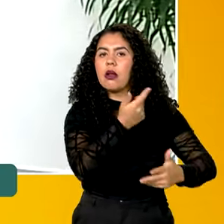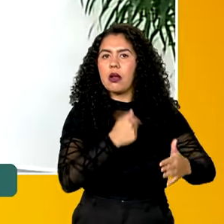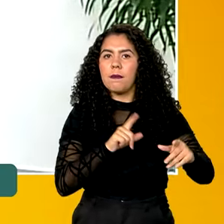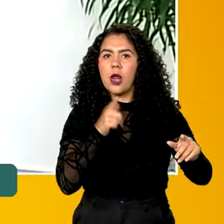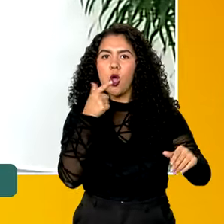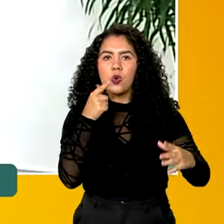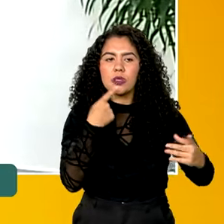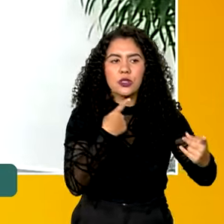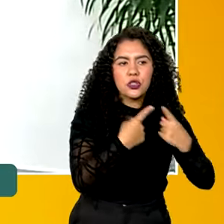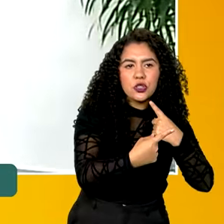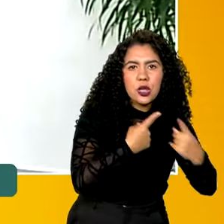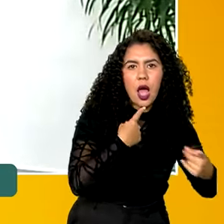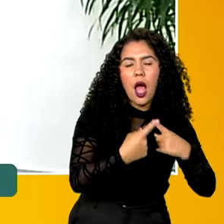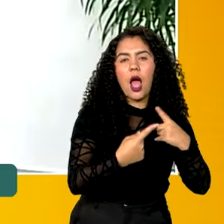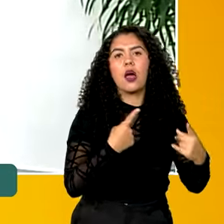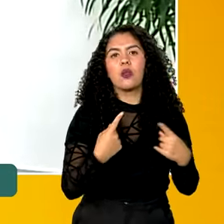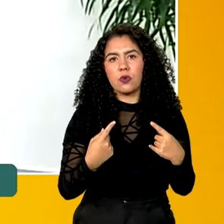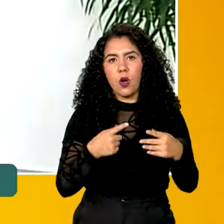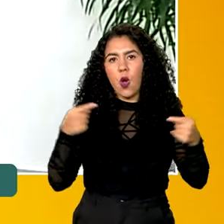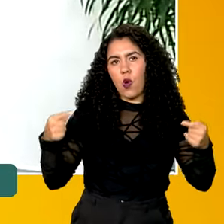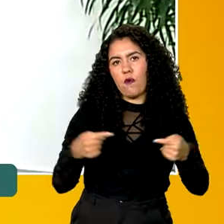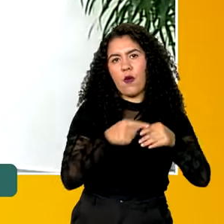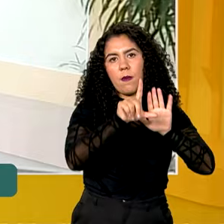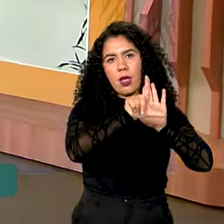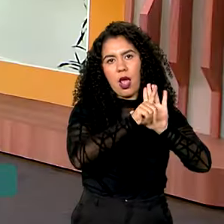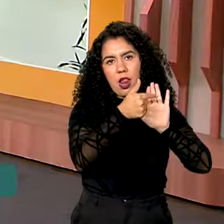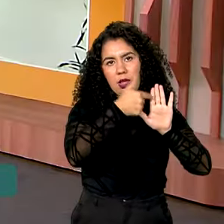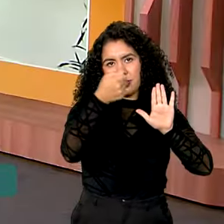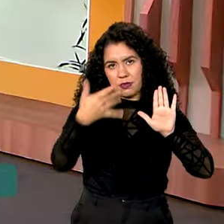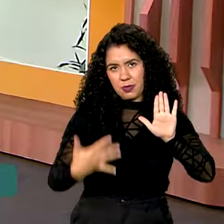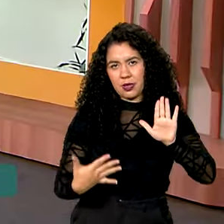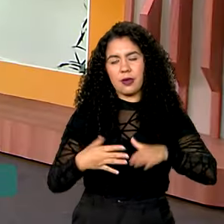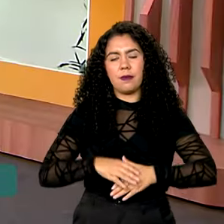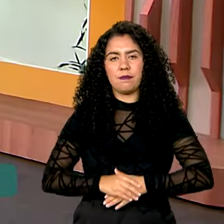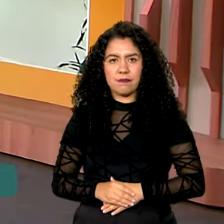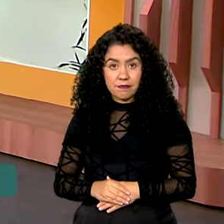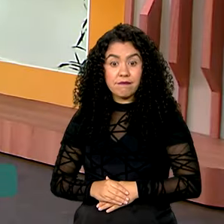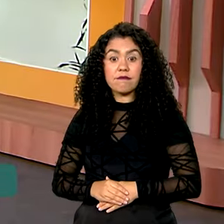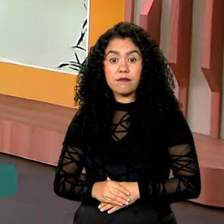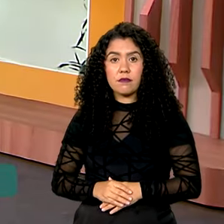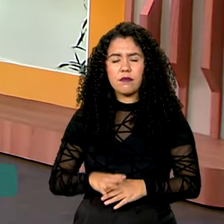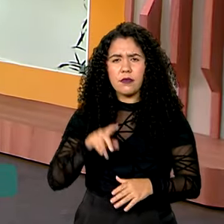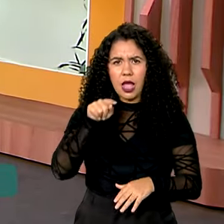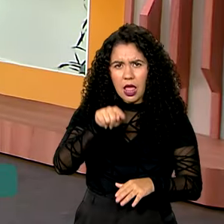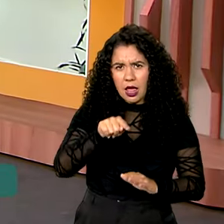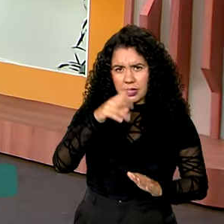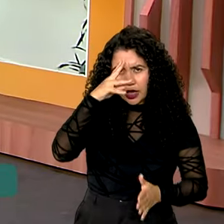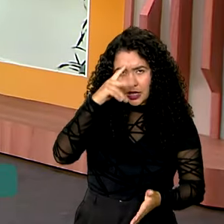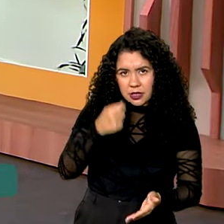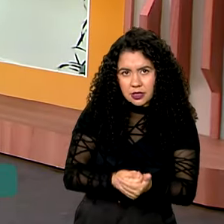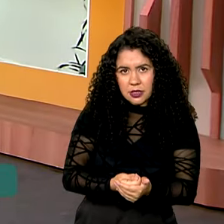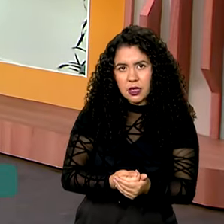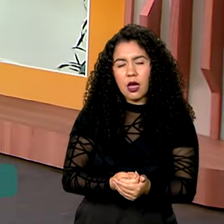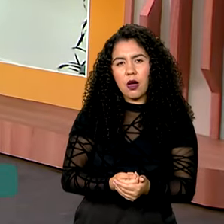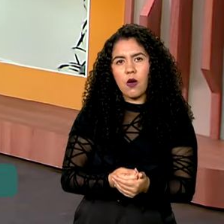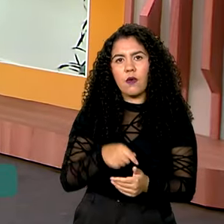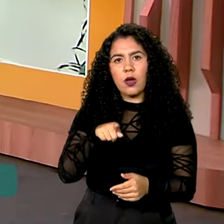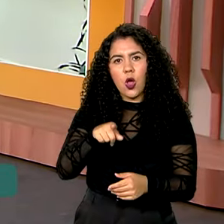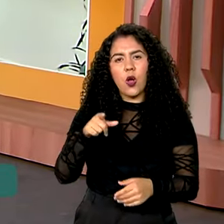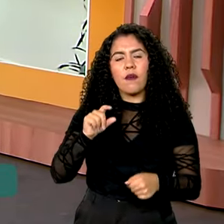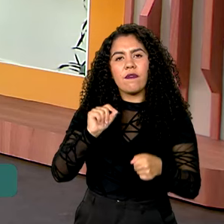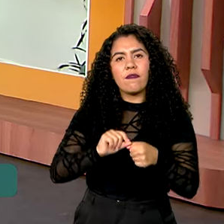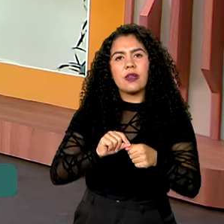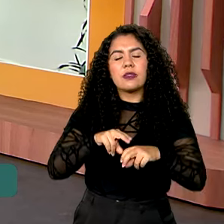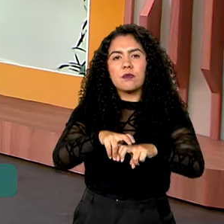com vistas à conformidade com a legislação. Diretora, essa medida foi tomada tendo como base aquela lei, né? Que chama Lei